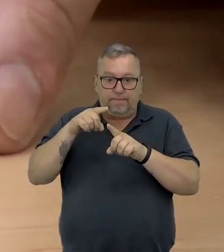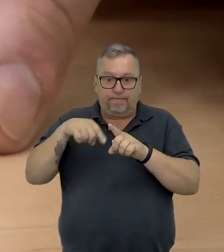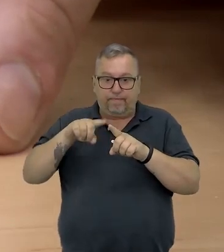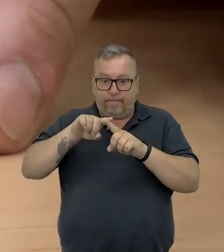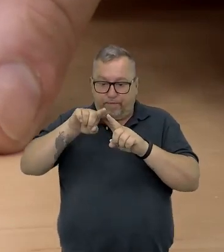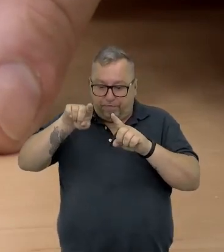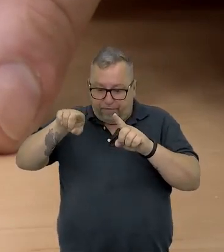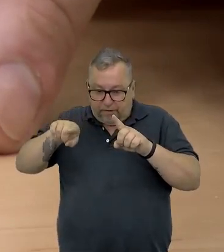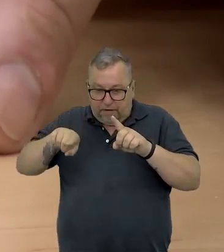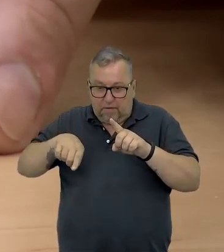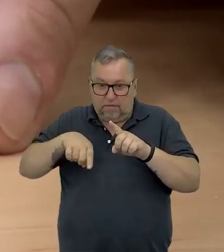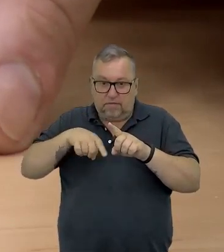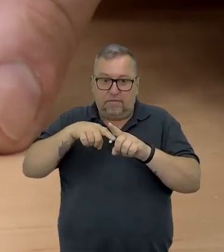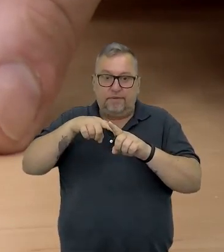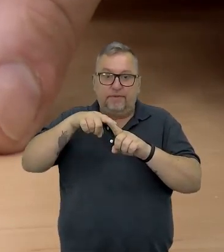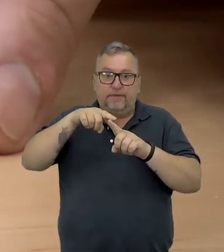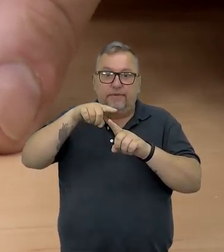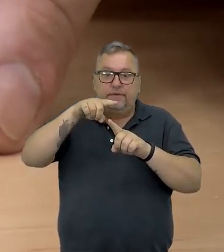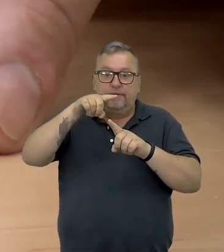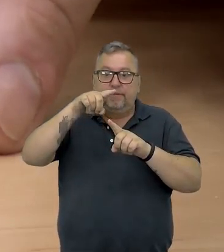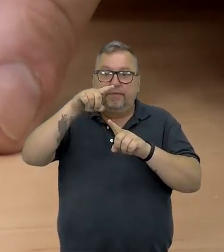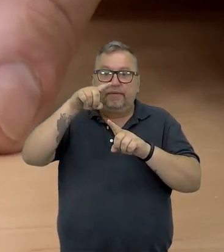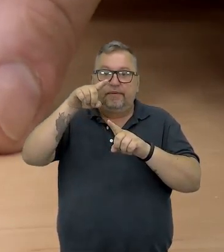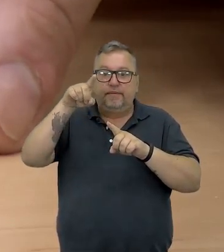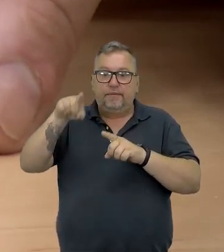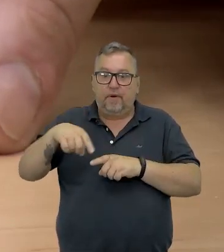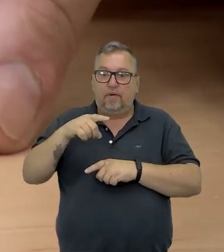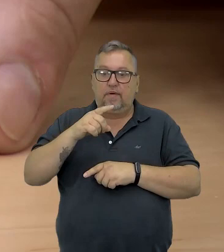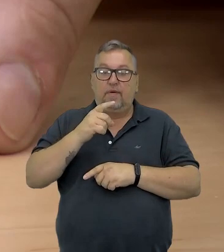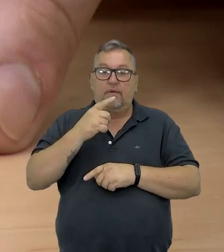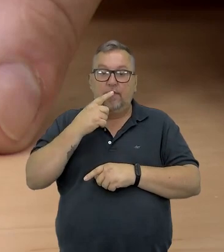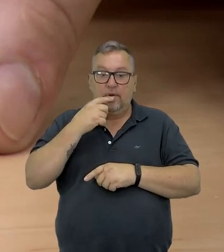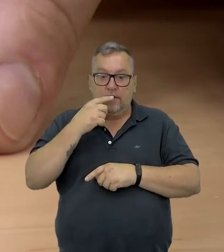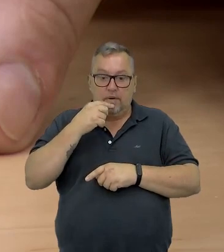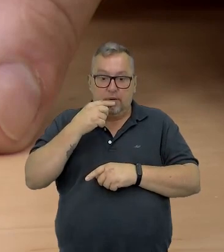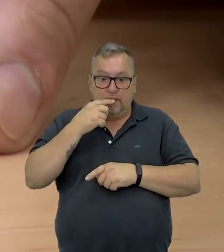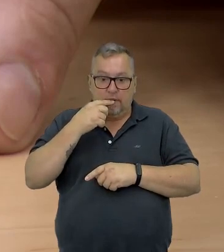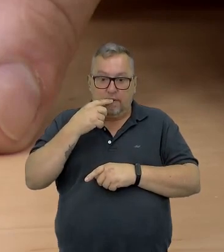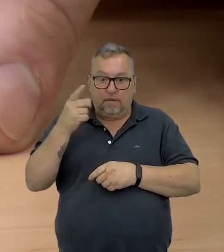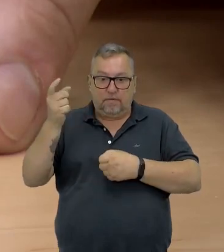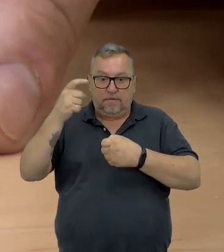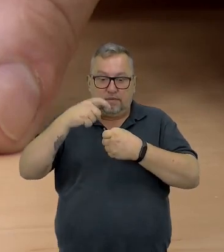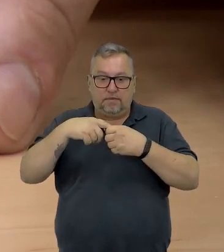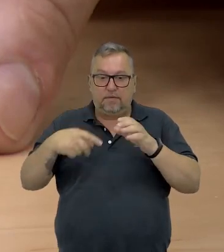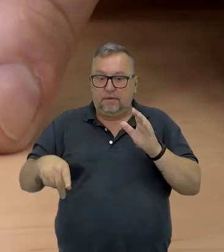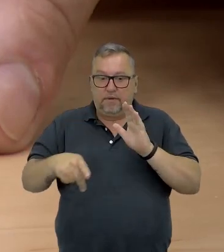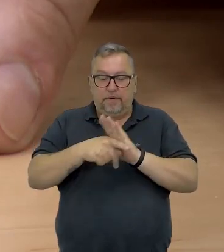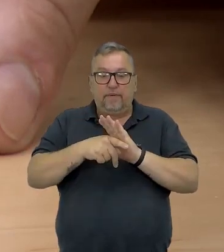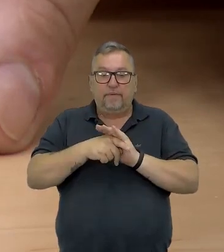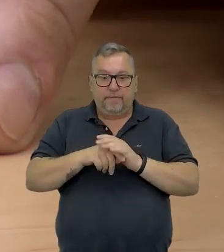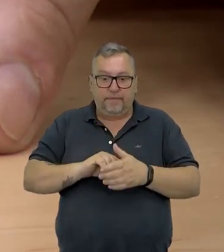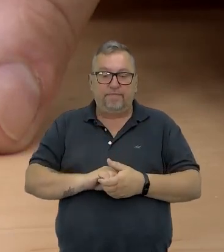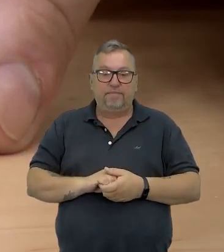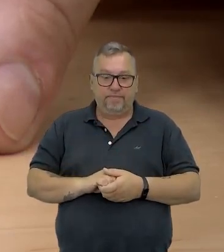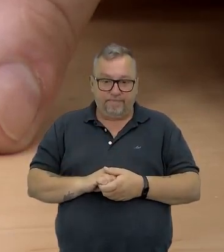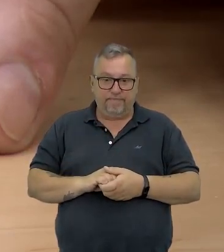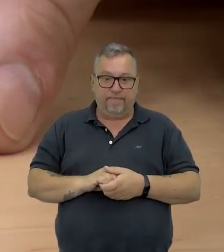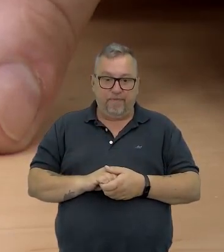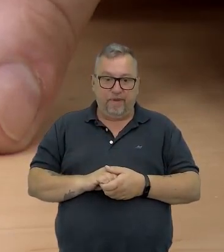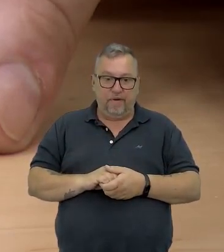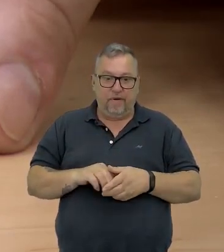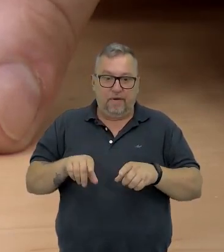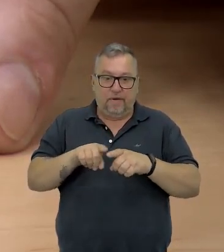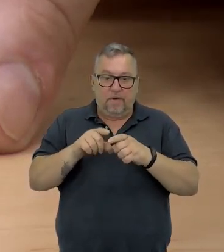do LED e vem até o fio vermelho. E volta para a placa do Arduino. Tá? Esse Arduino